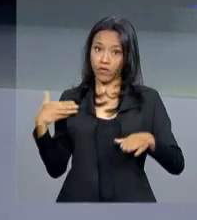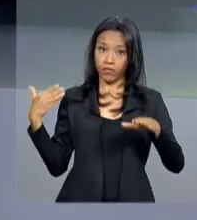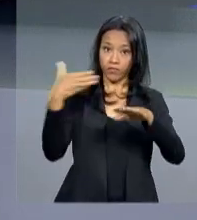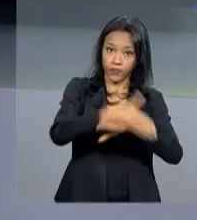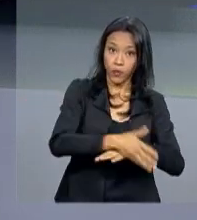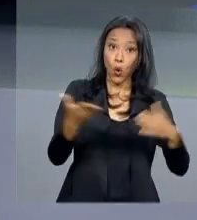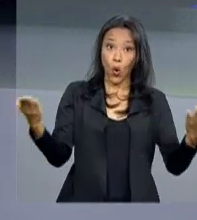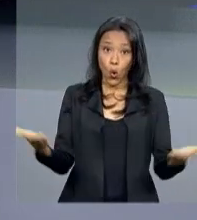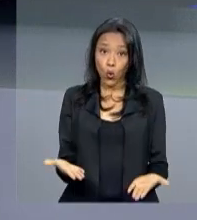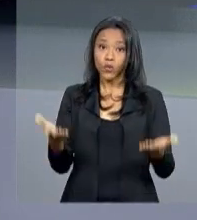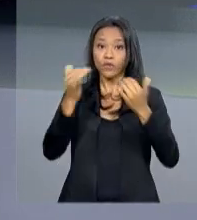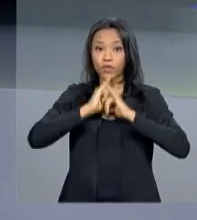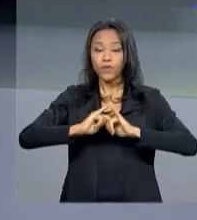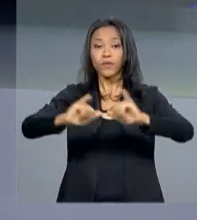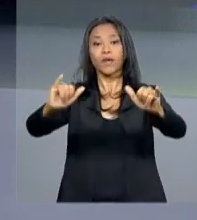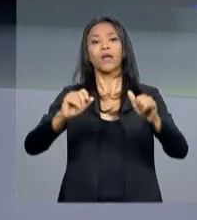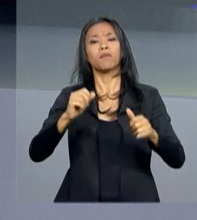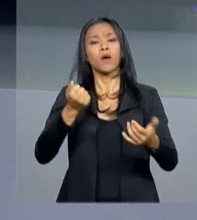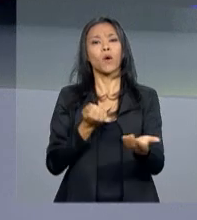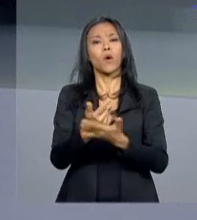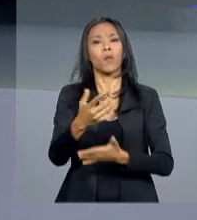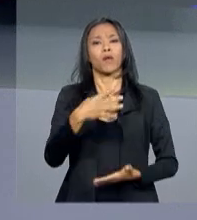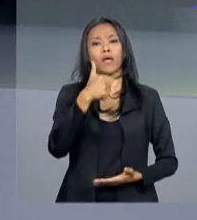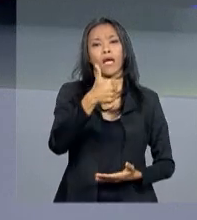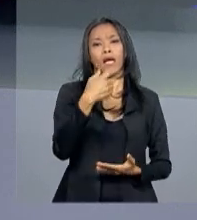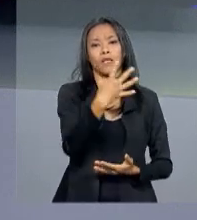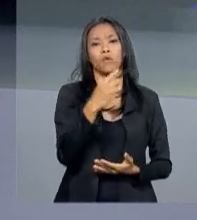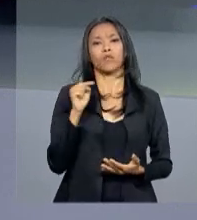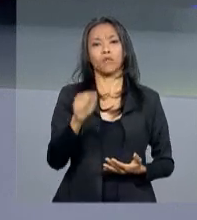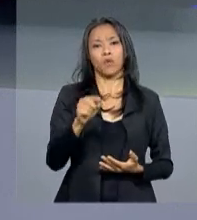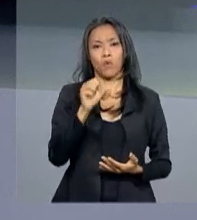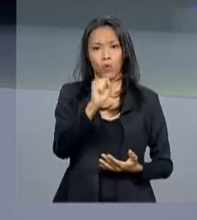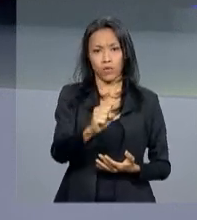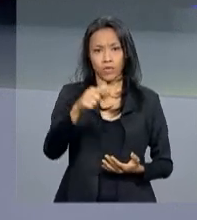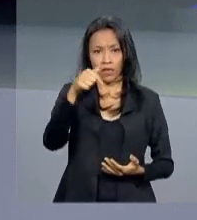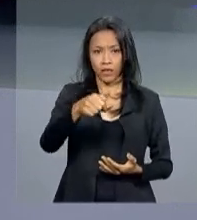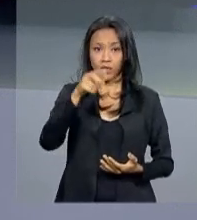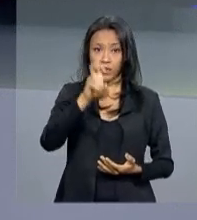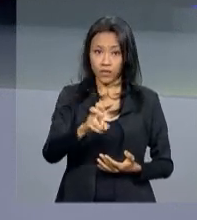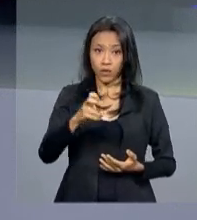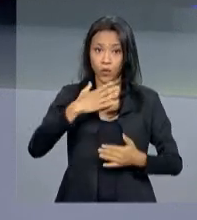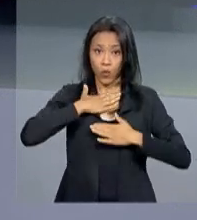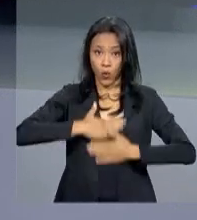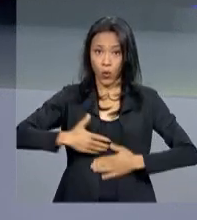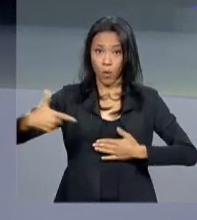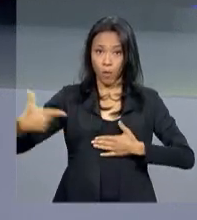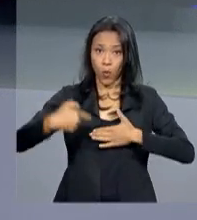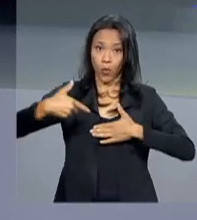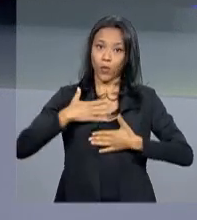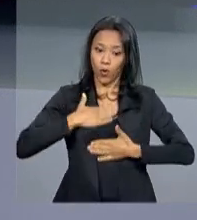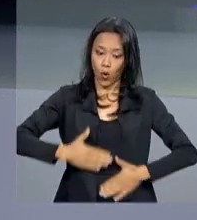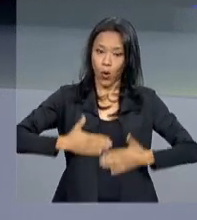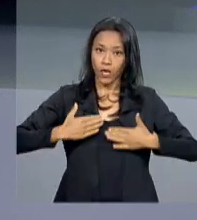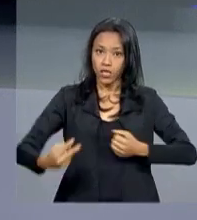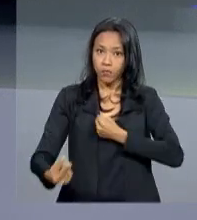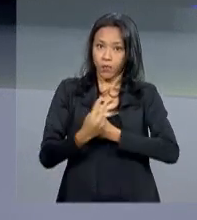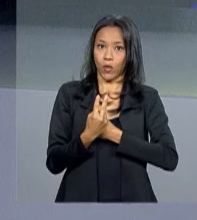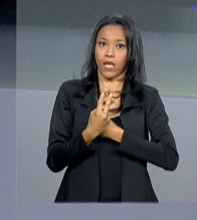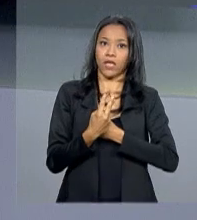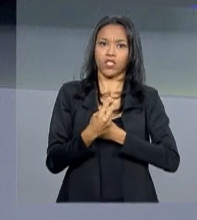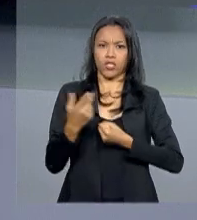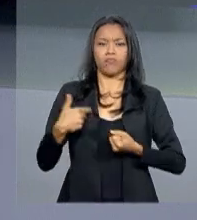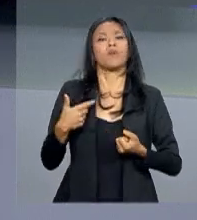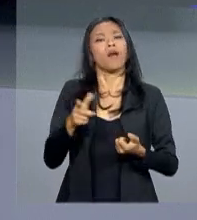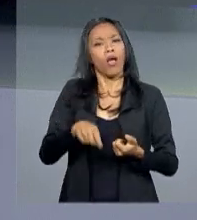autorização para a compra de 14 mil 875 coletes à prova de balas. Os coletes que suportam tiros de